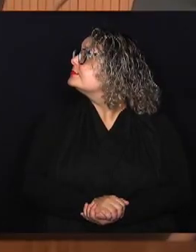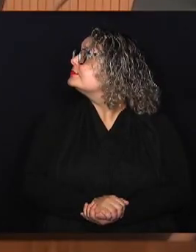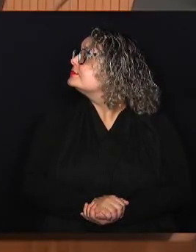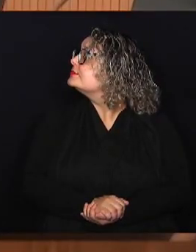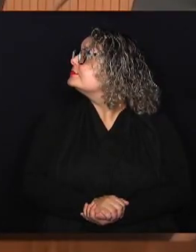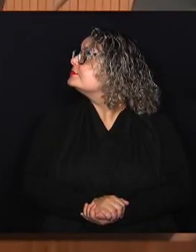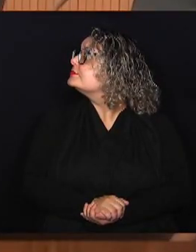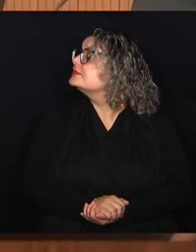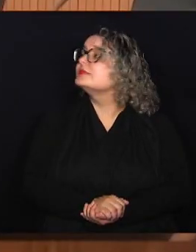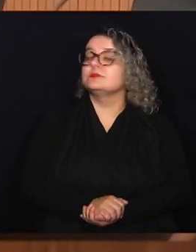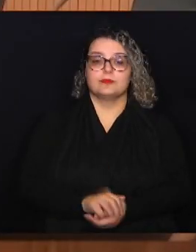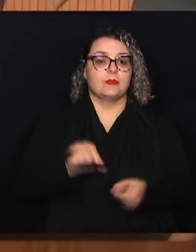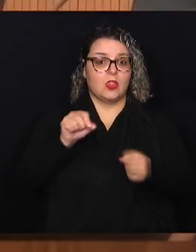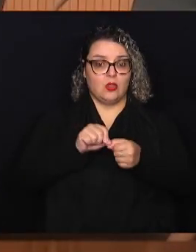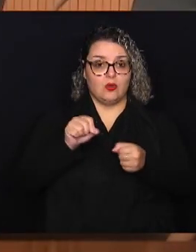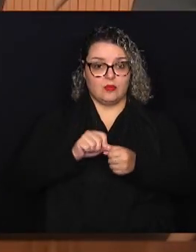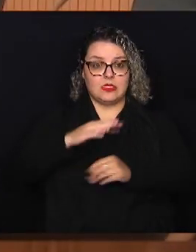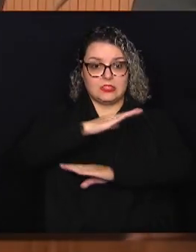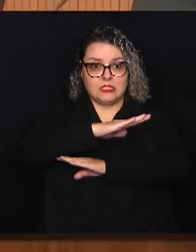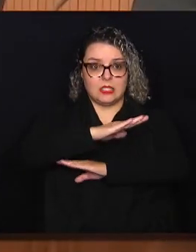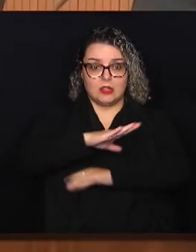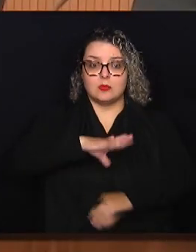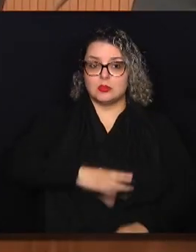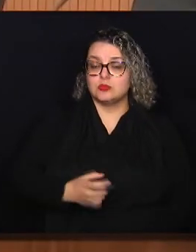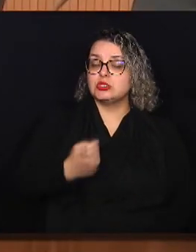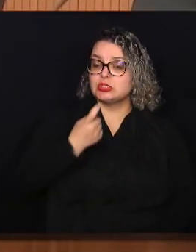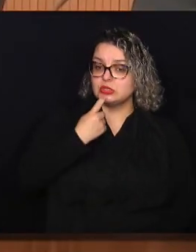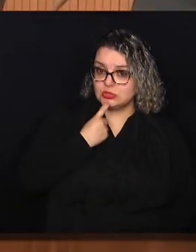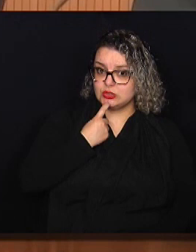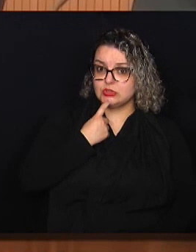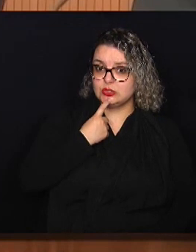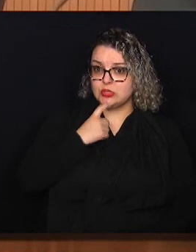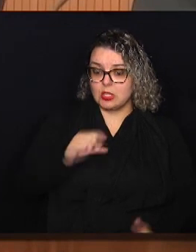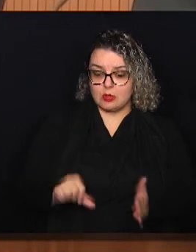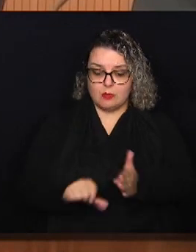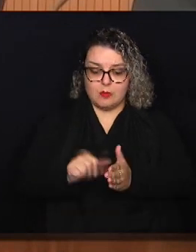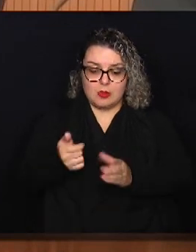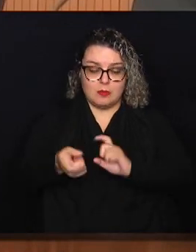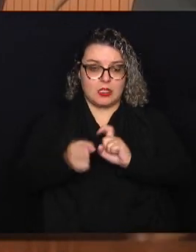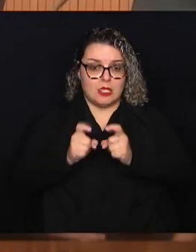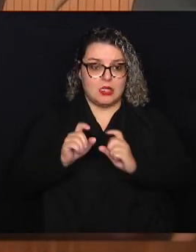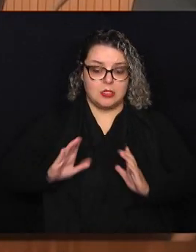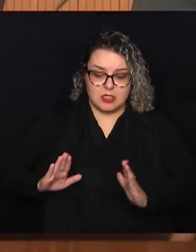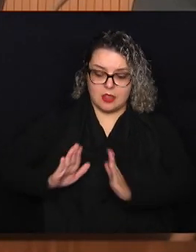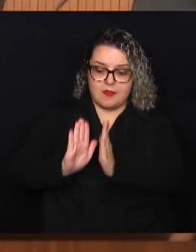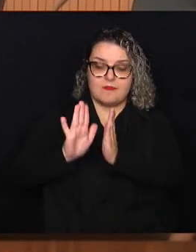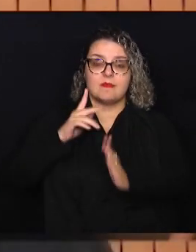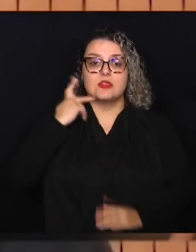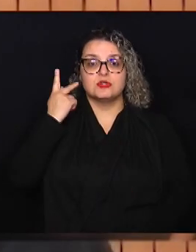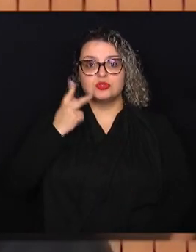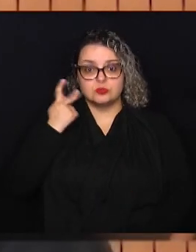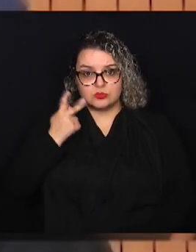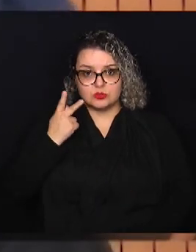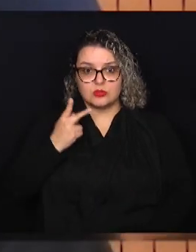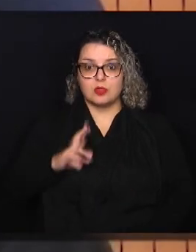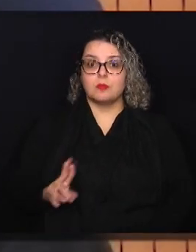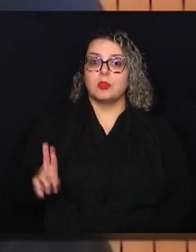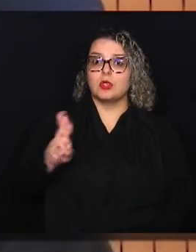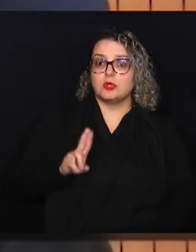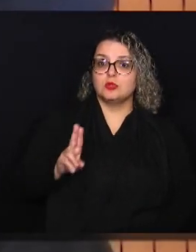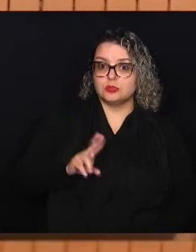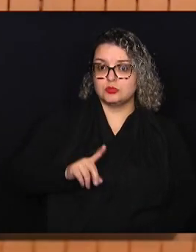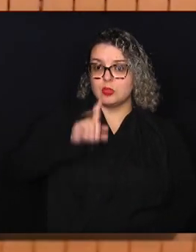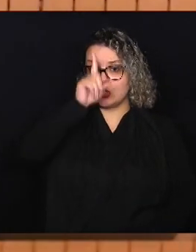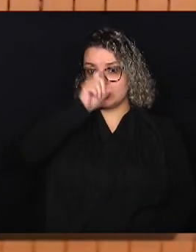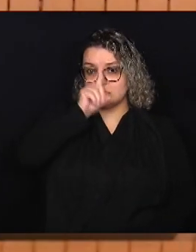Foi realizada na Câmara Municipal de Campinas a primeira reunião da frente parlamentar pela implantação do Hospital